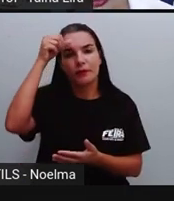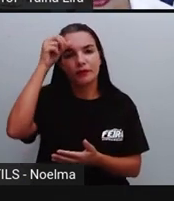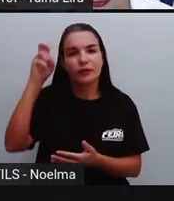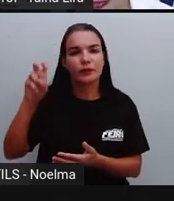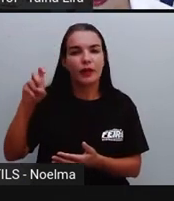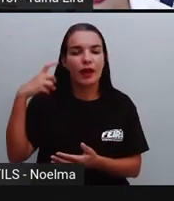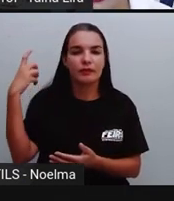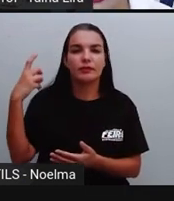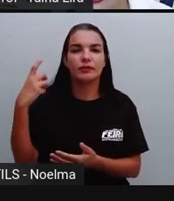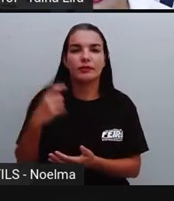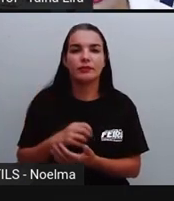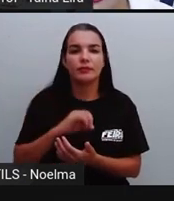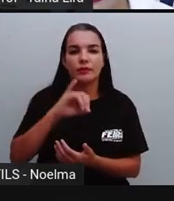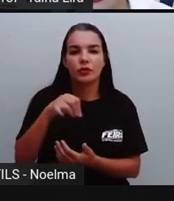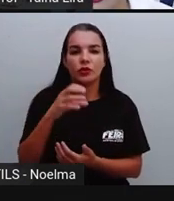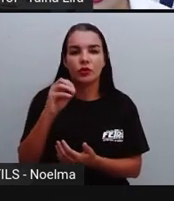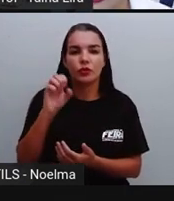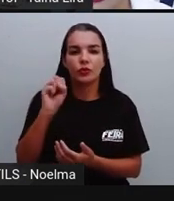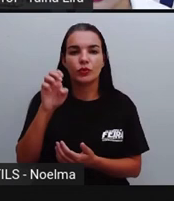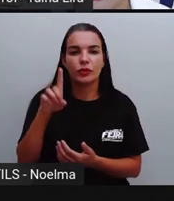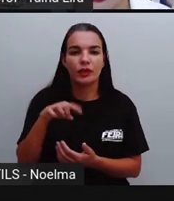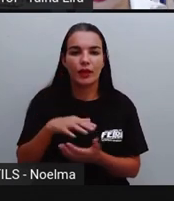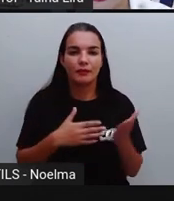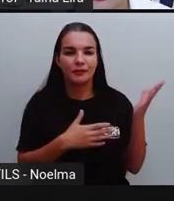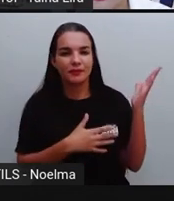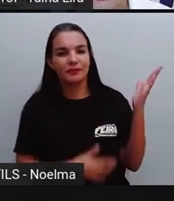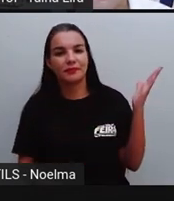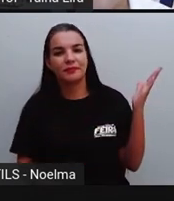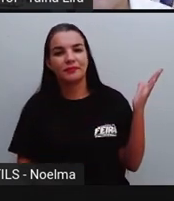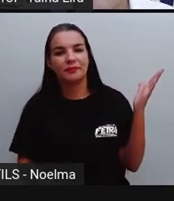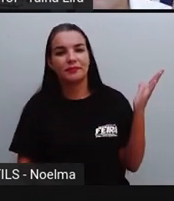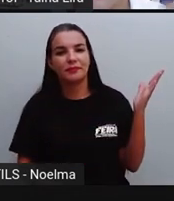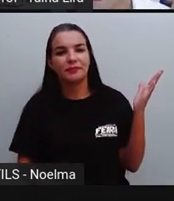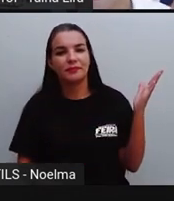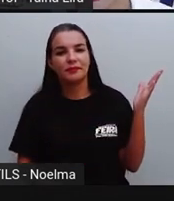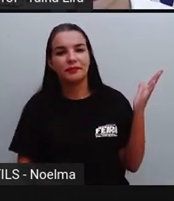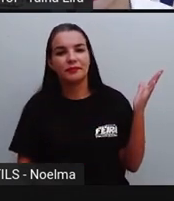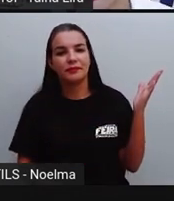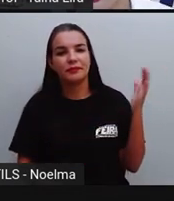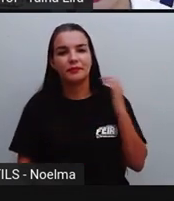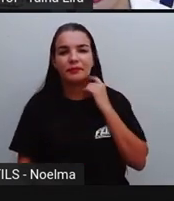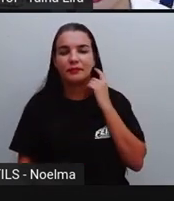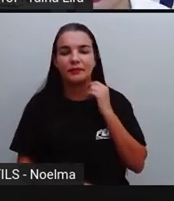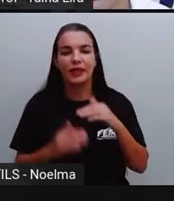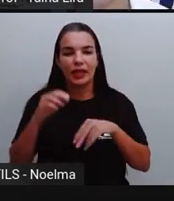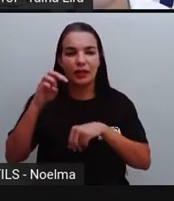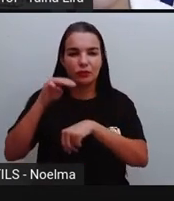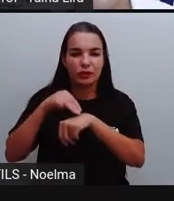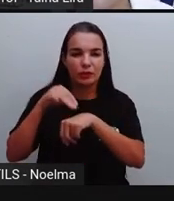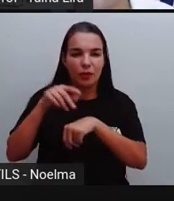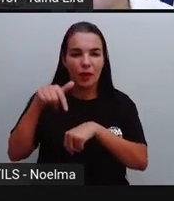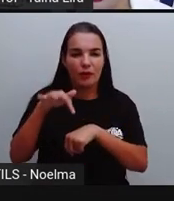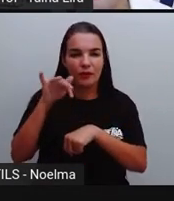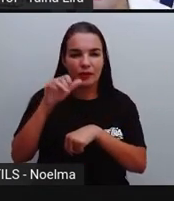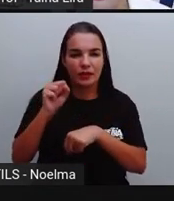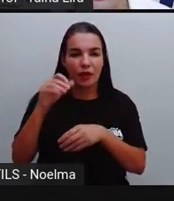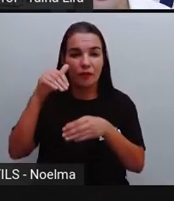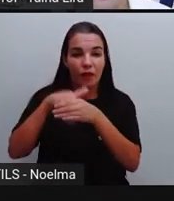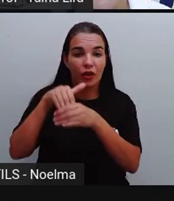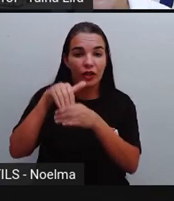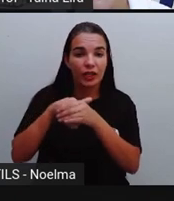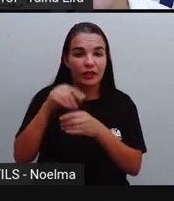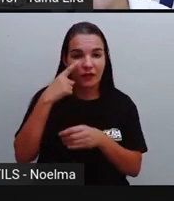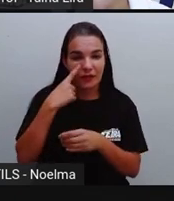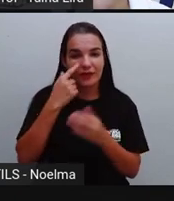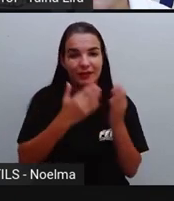Carvalho, tá bom? Olha lá a imagem da criança aqui Numa escola municipal aqui de feira, Votando